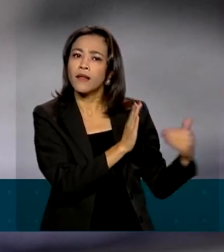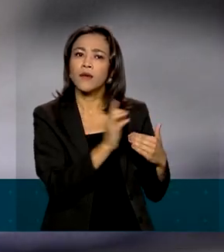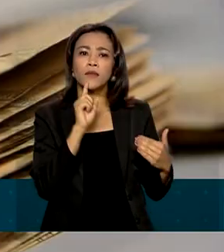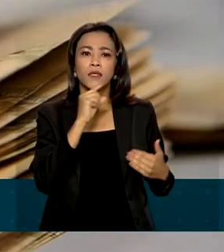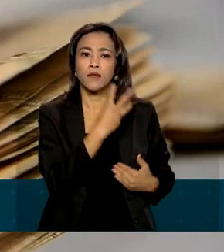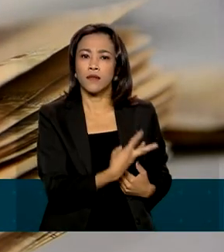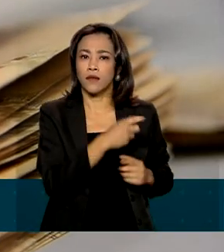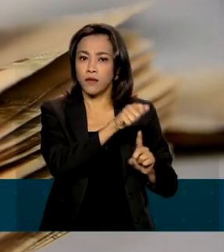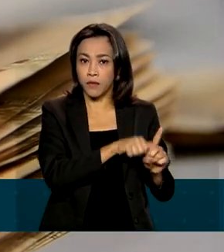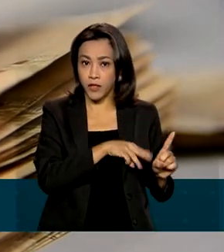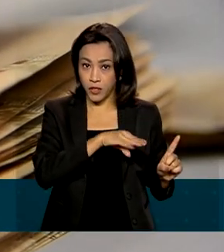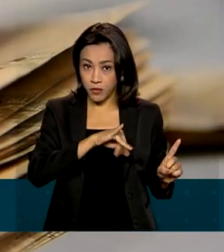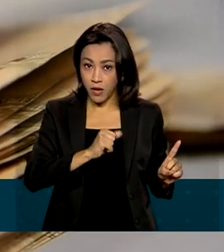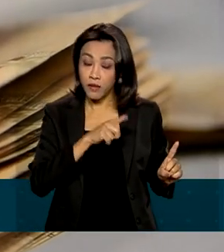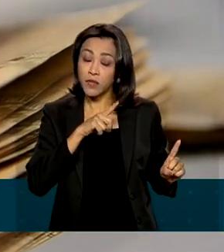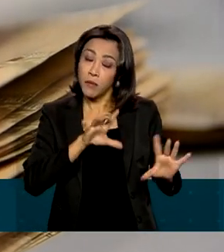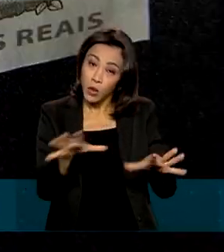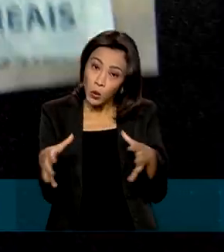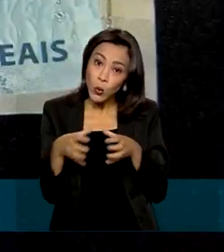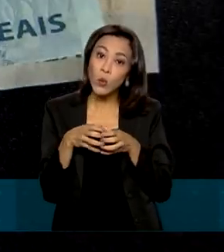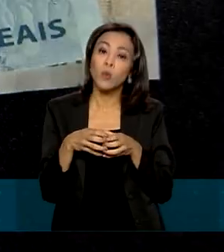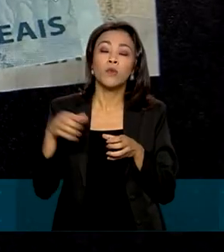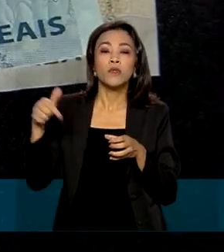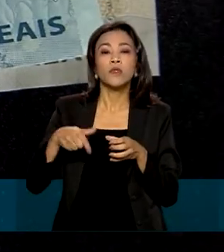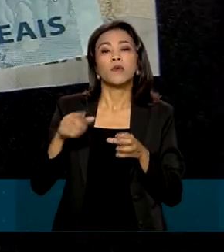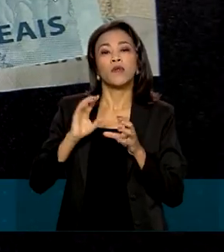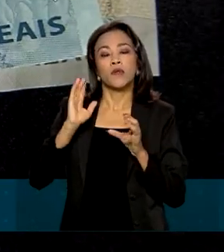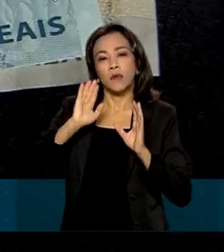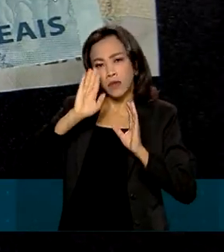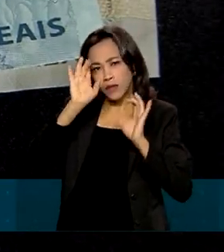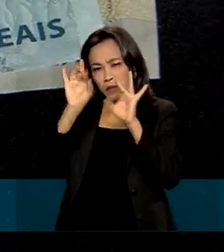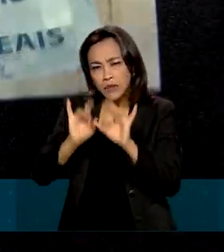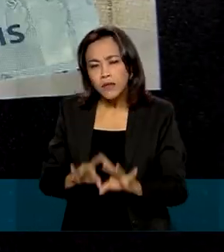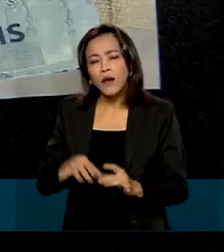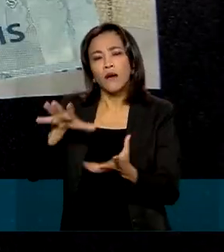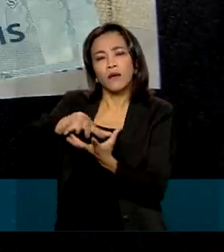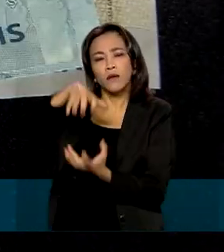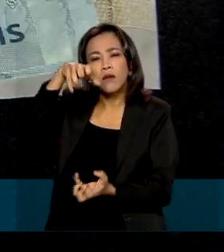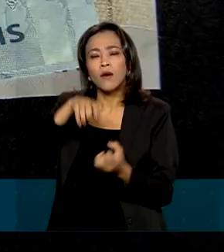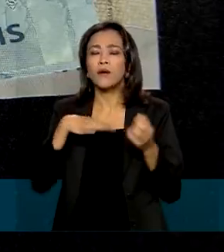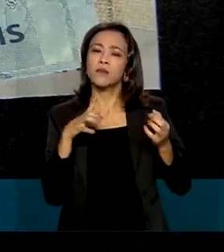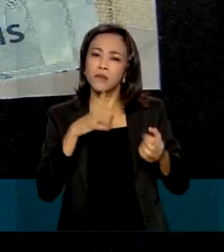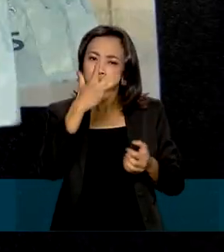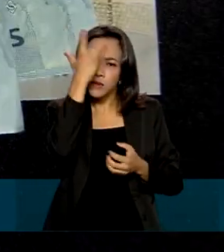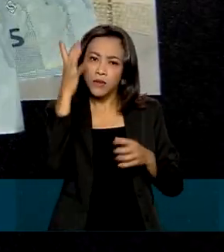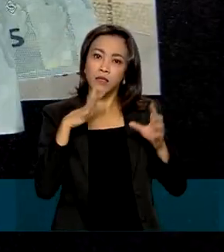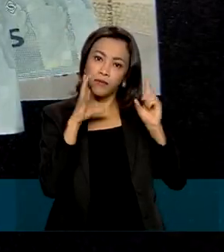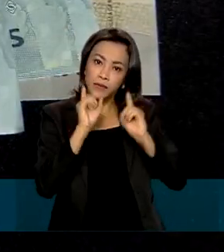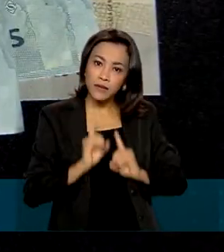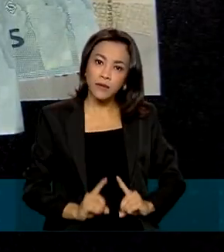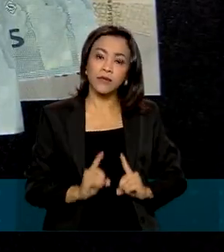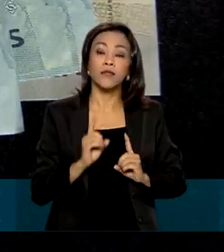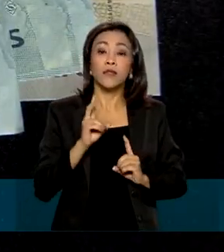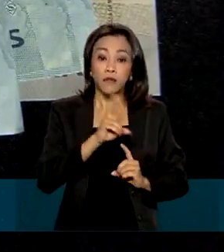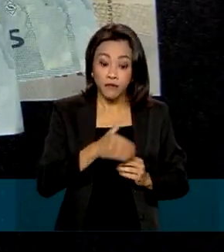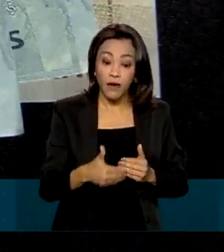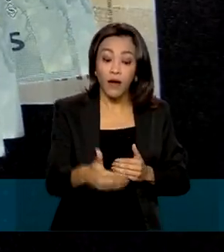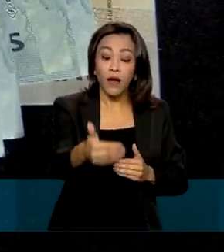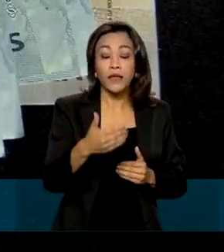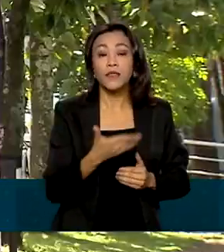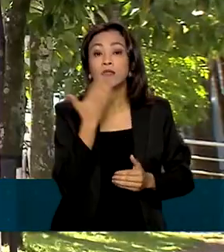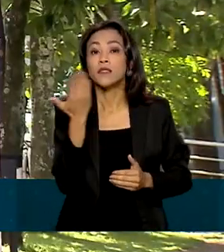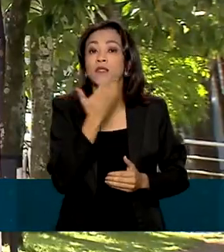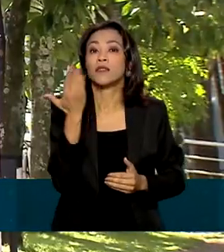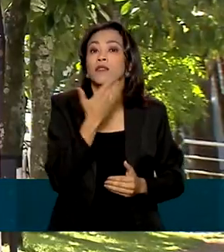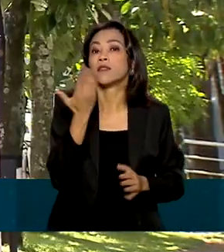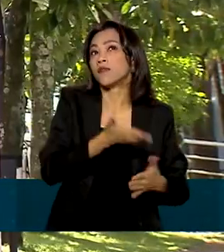e também grupos prioritários como idosos e ainda pessoas com deficiência. Também serão pagas restituições residuais